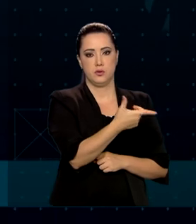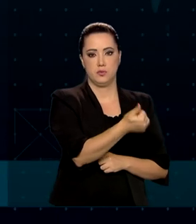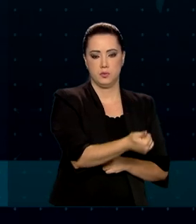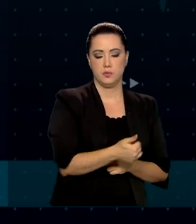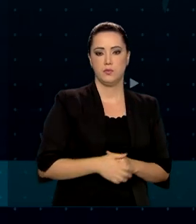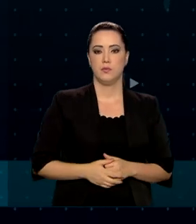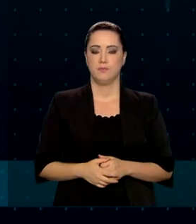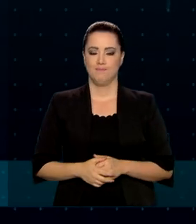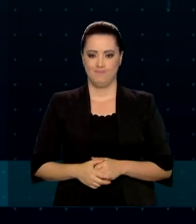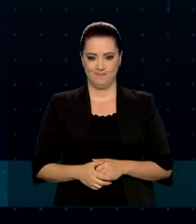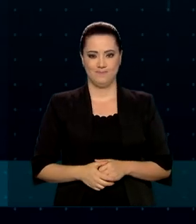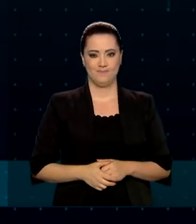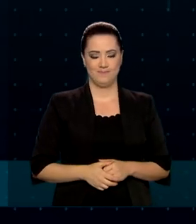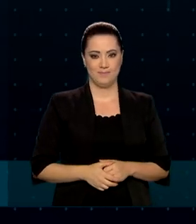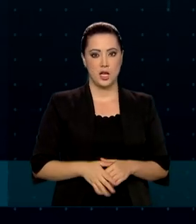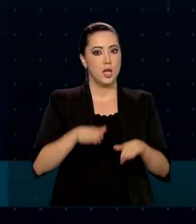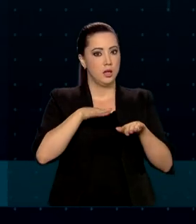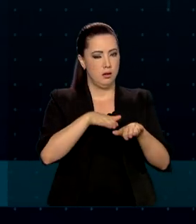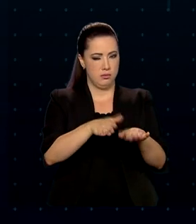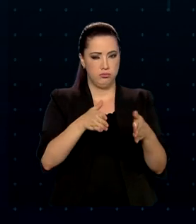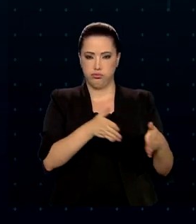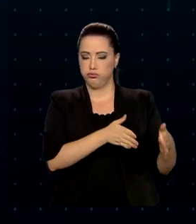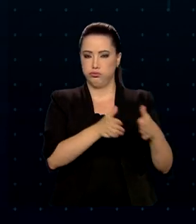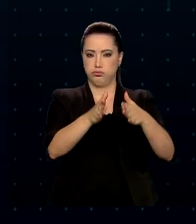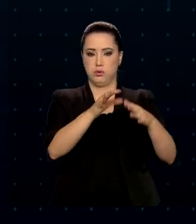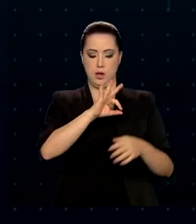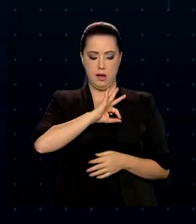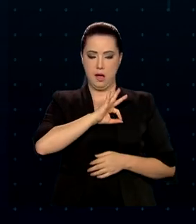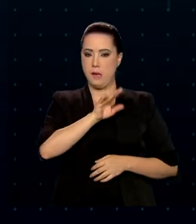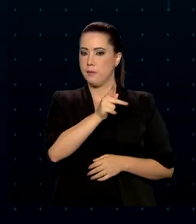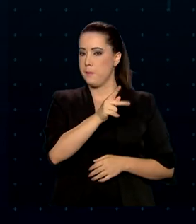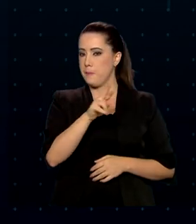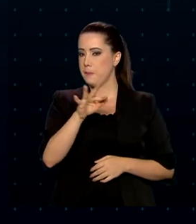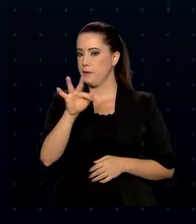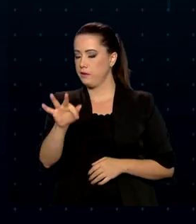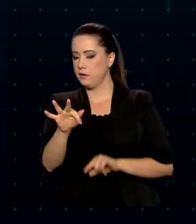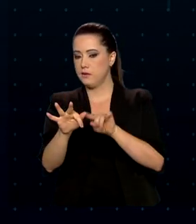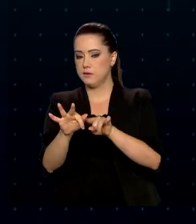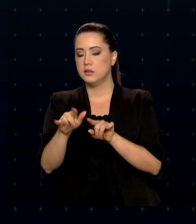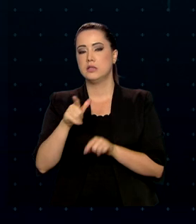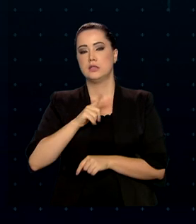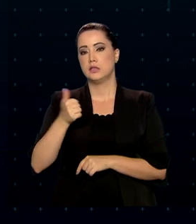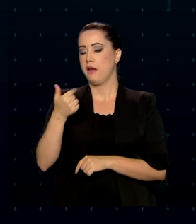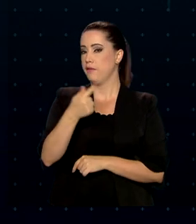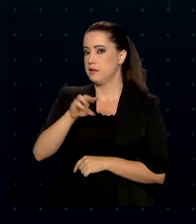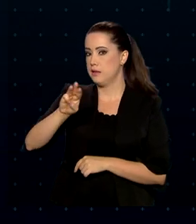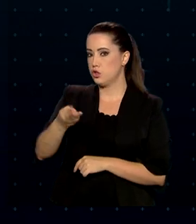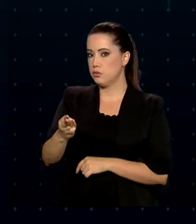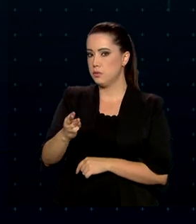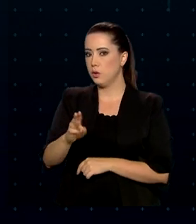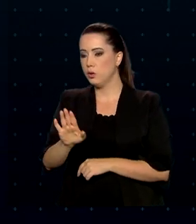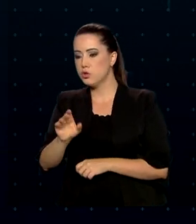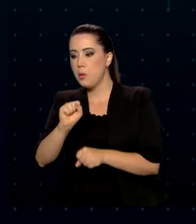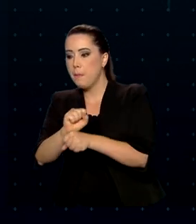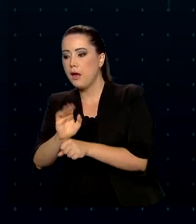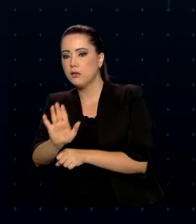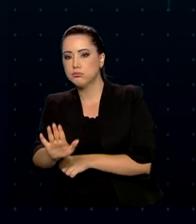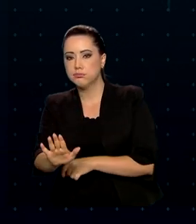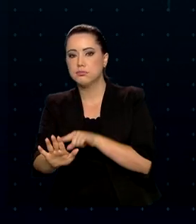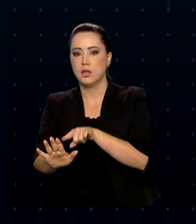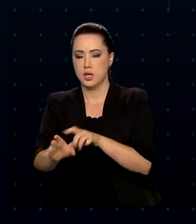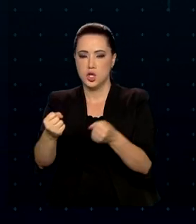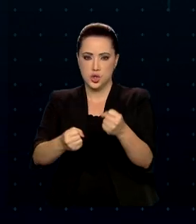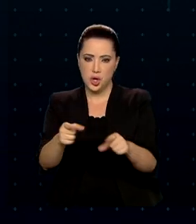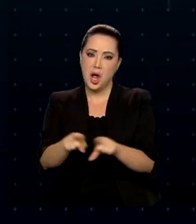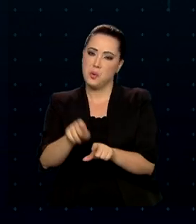Nas rodovias federais, a Polícia Rodoviária Federal realizou 17 milhões de abordagens de pessoas e veículos,